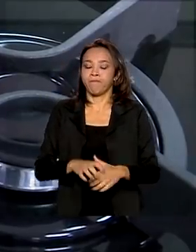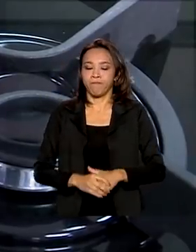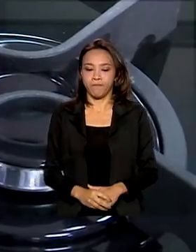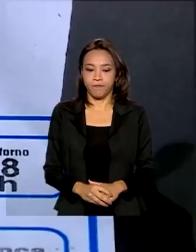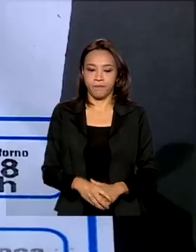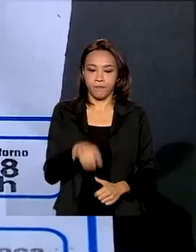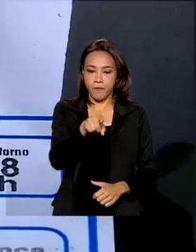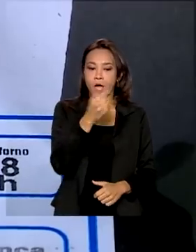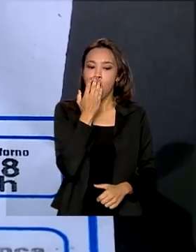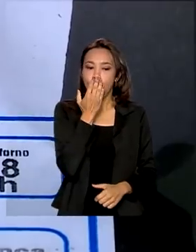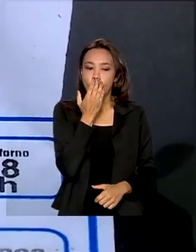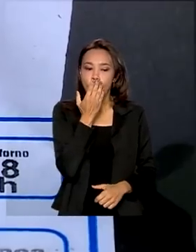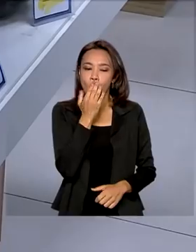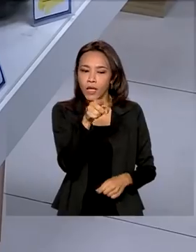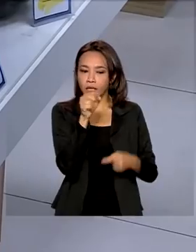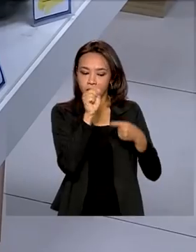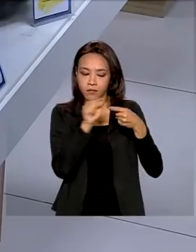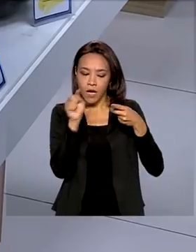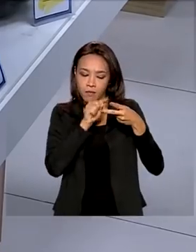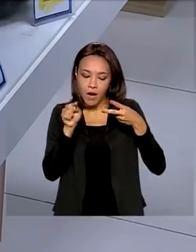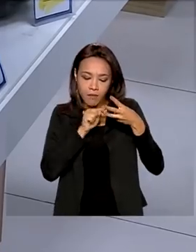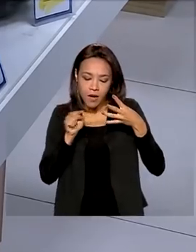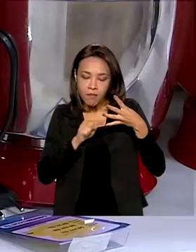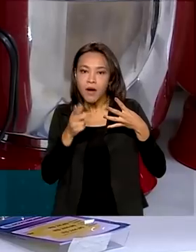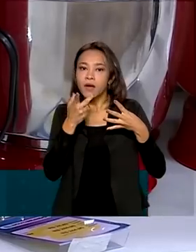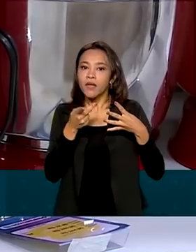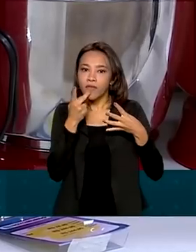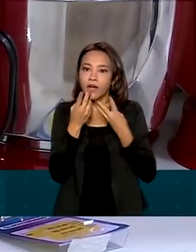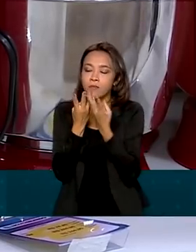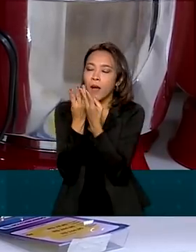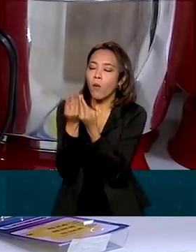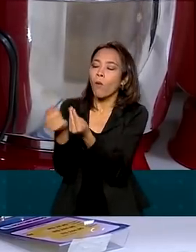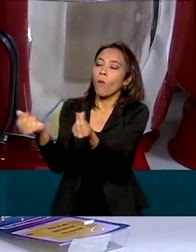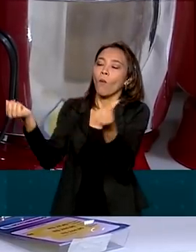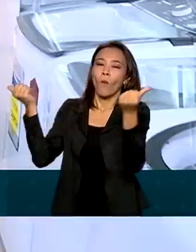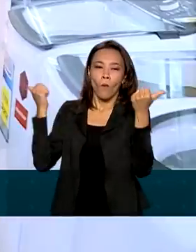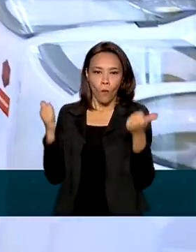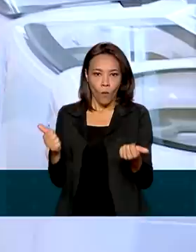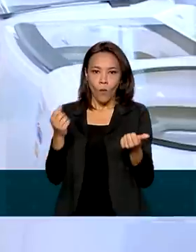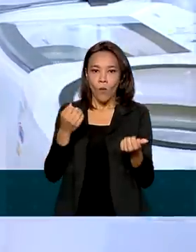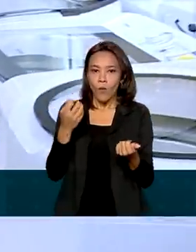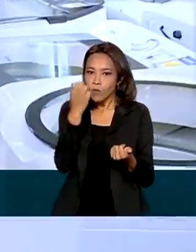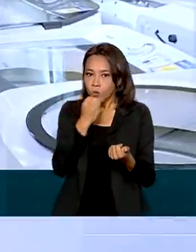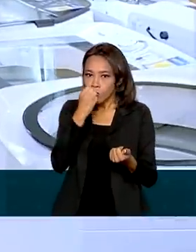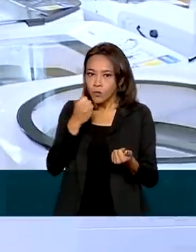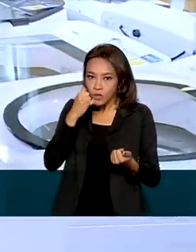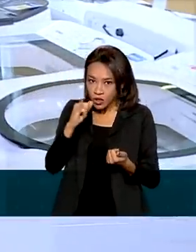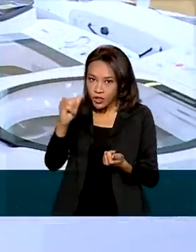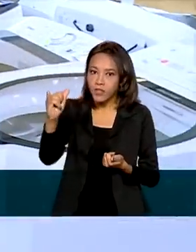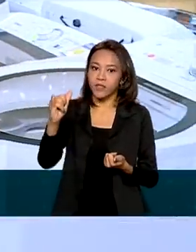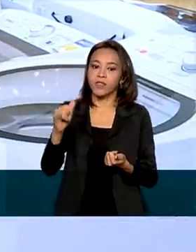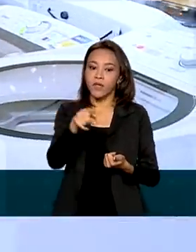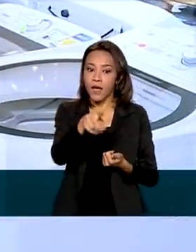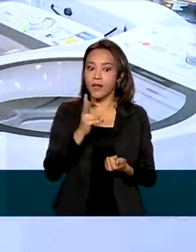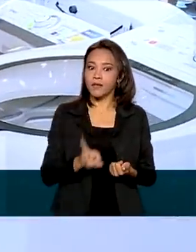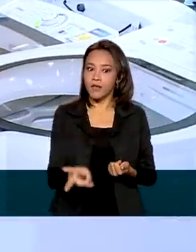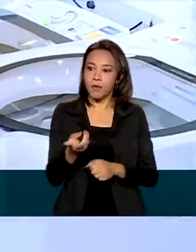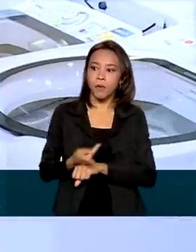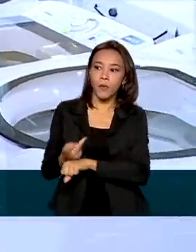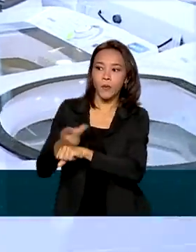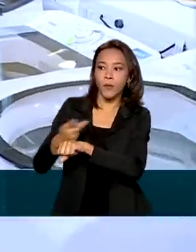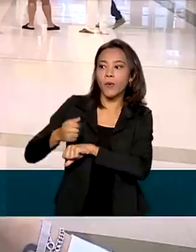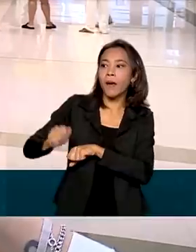Faixas coloridas que dizem muito sobre a eficiência de um eletrodoméstico. Elizabeth sempre procura pelo produto mais